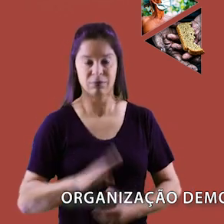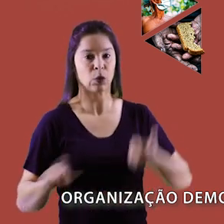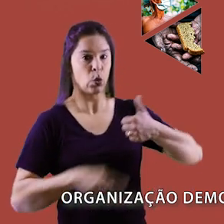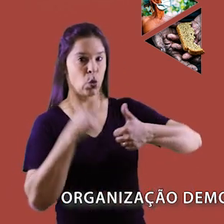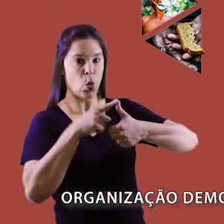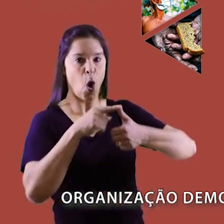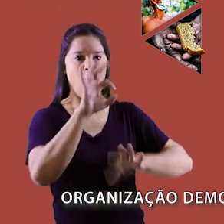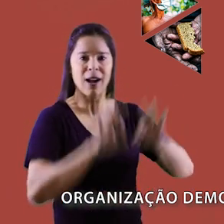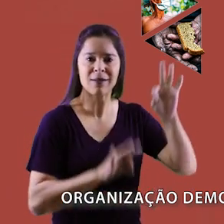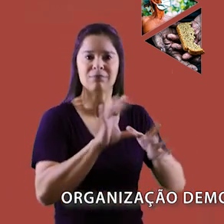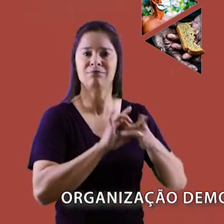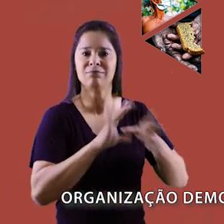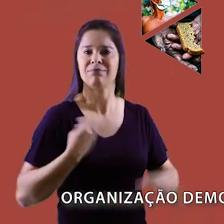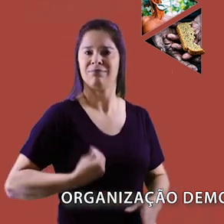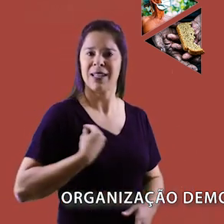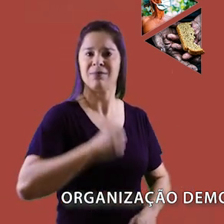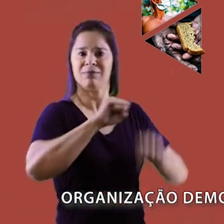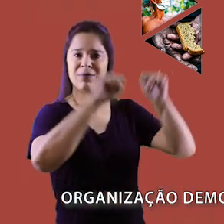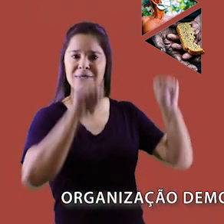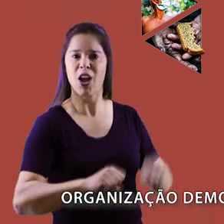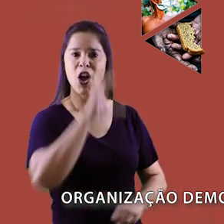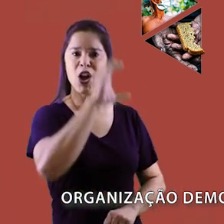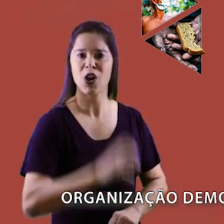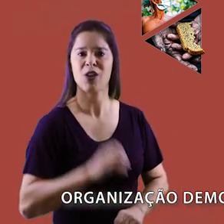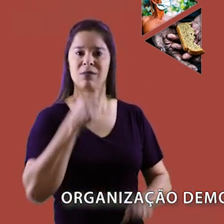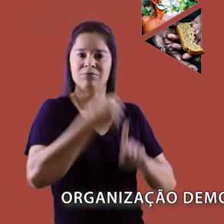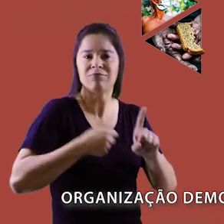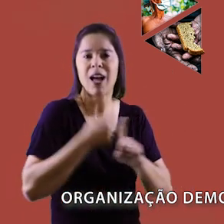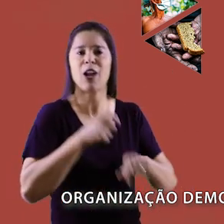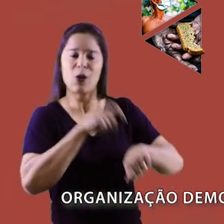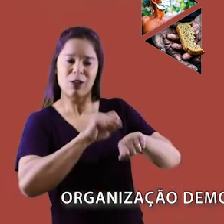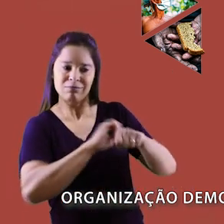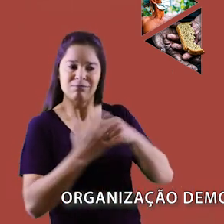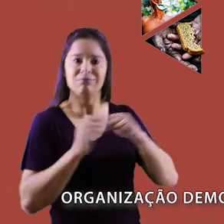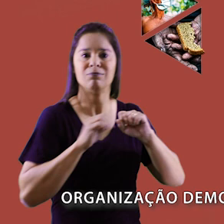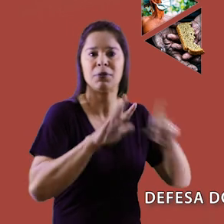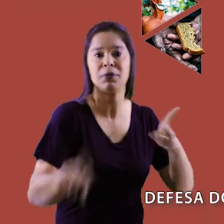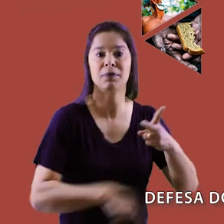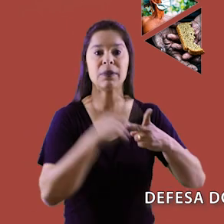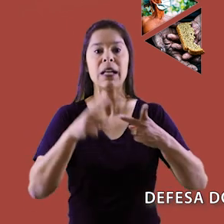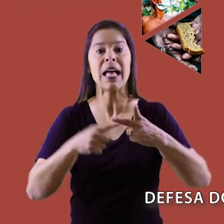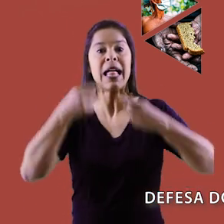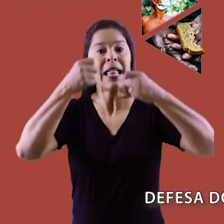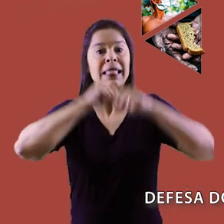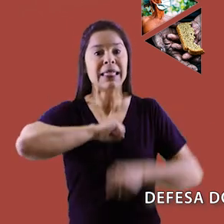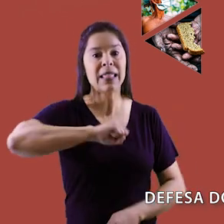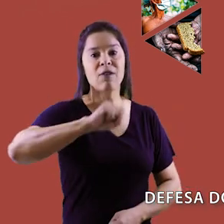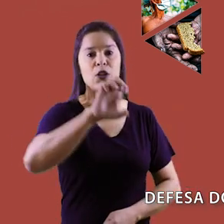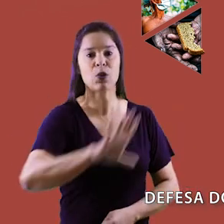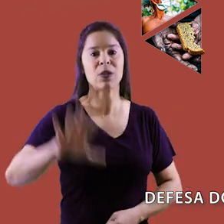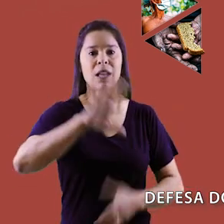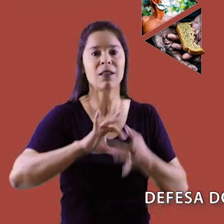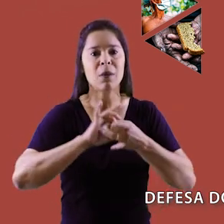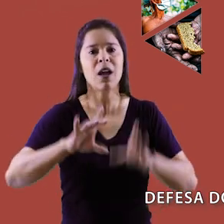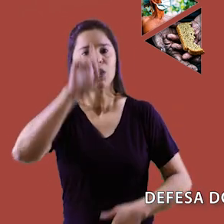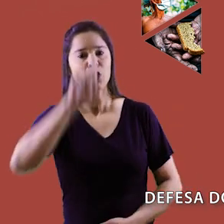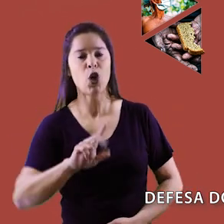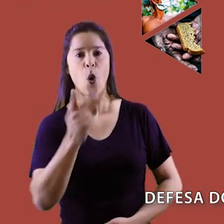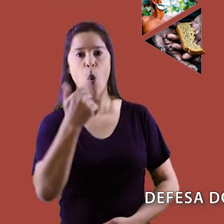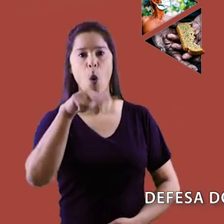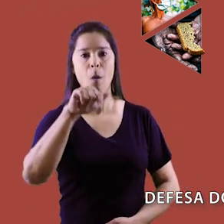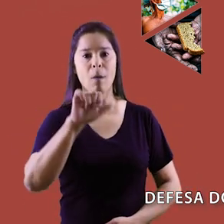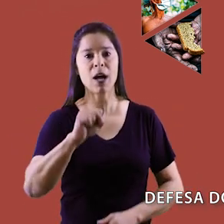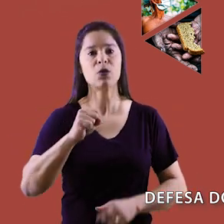Democrática e Participativa do Sistema Conselhos no Enfrentamento da Pandemia. Defesa do Estado Democrático e dos Direitos